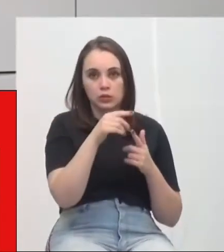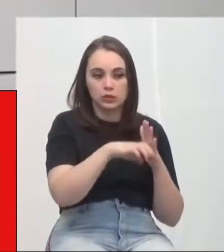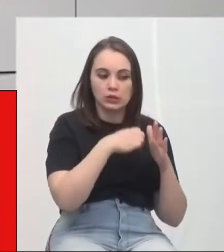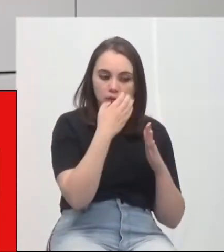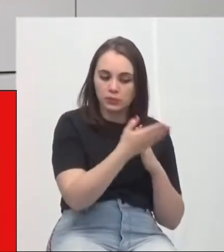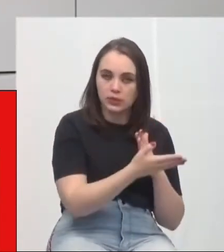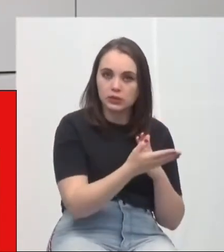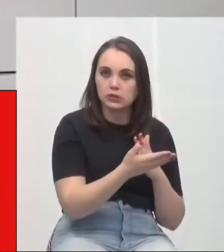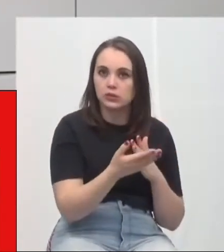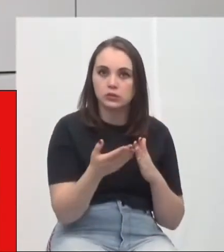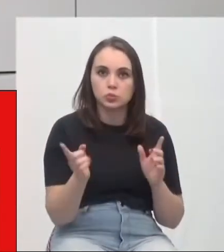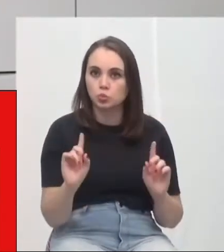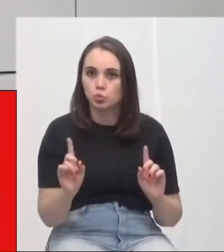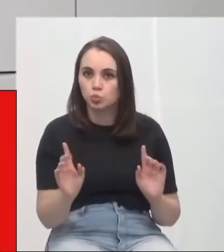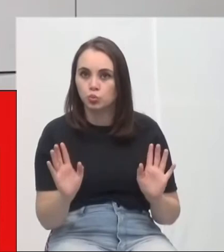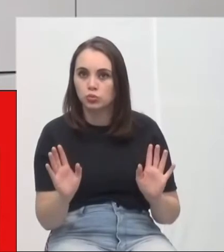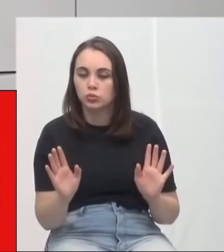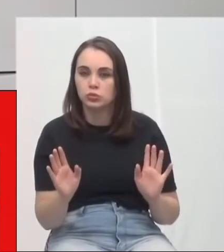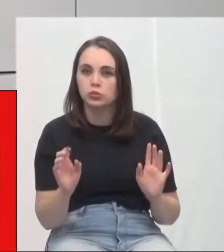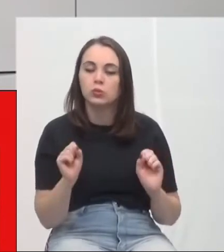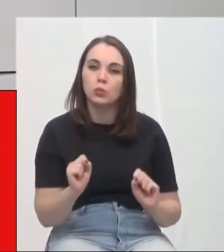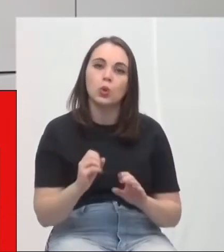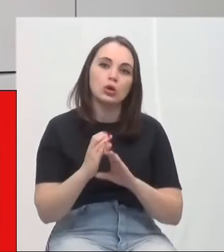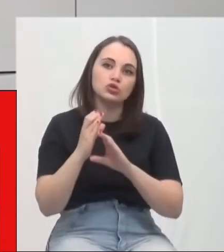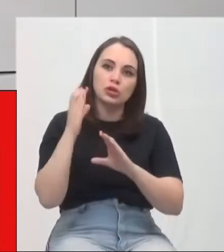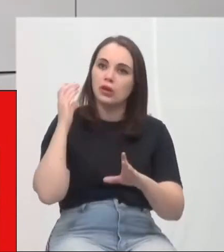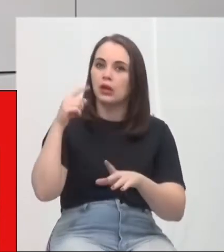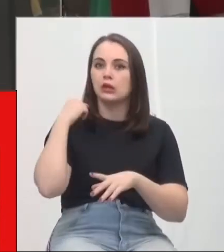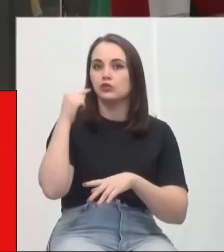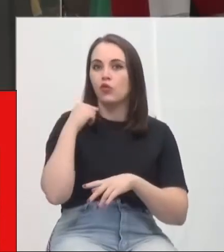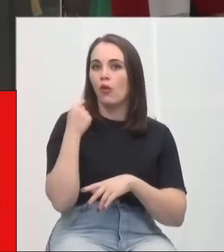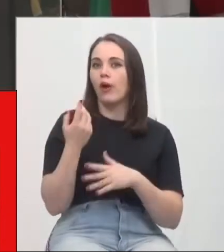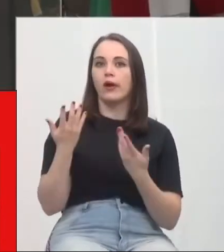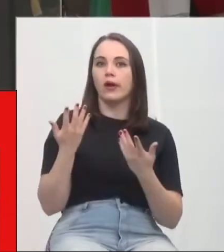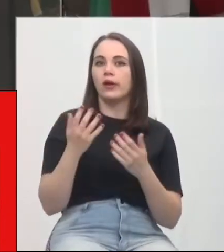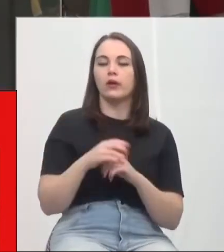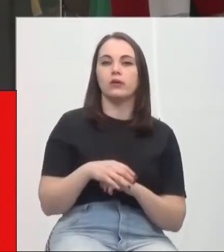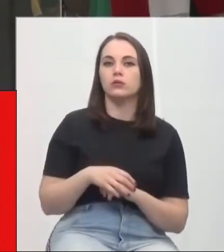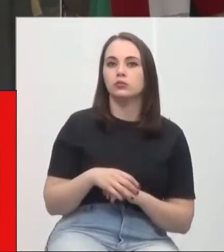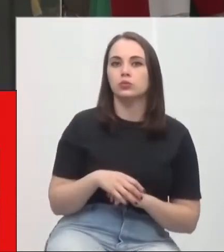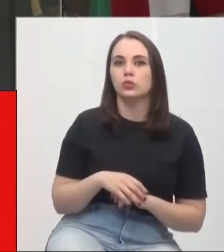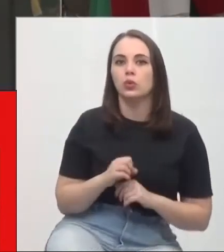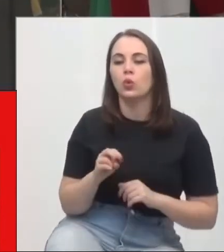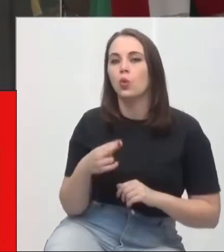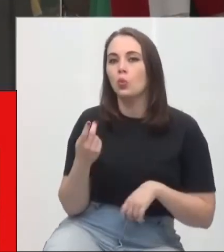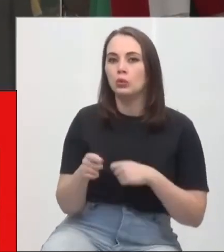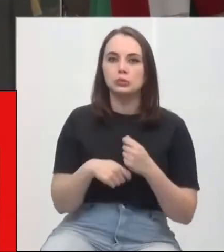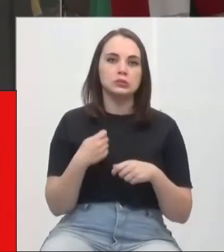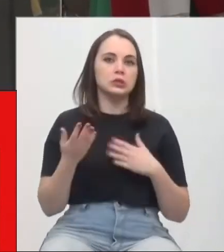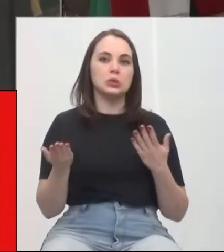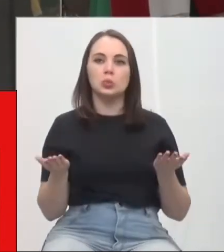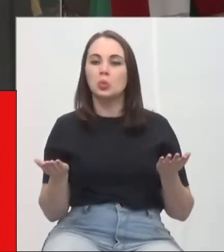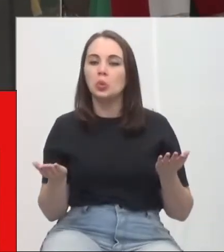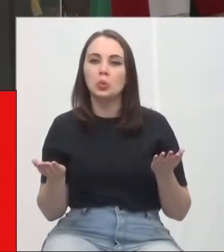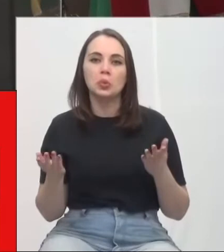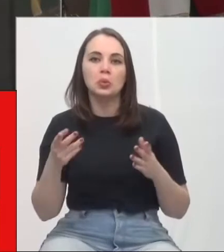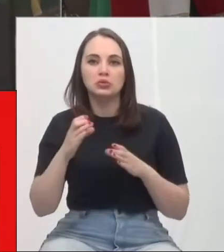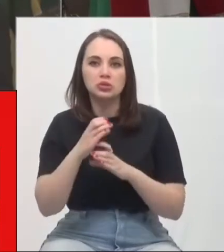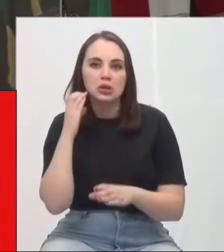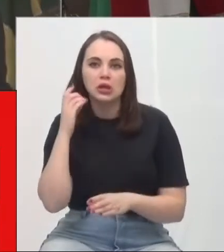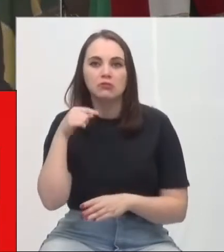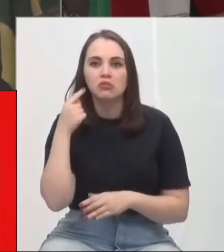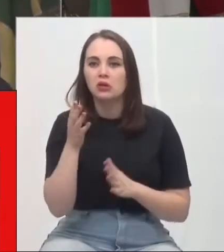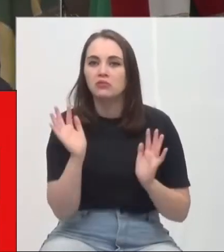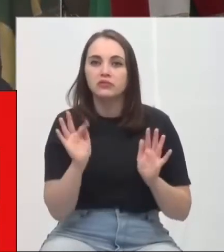contratado? Não necessariamente. Pode ser um engenheiro, dois engenheiros e um advogado, pode ser um administrador, um engenheiro e um advogado,